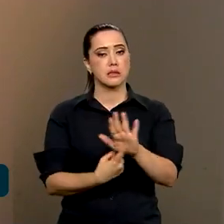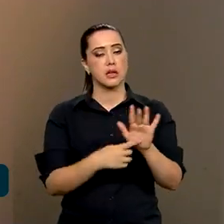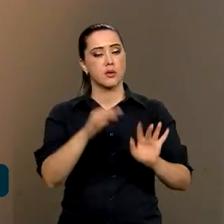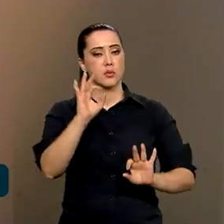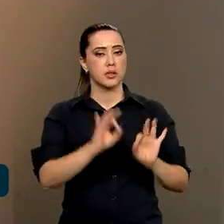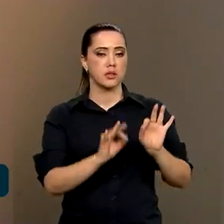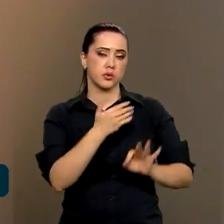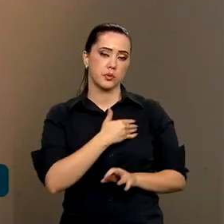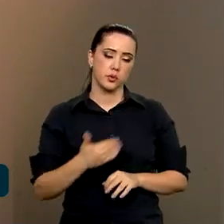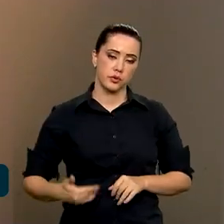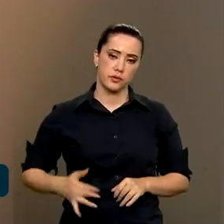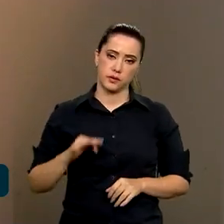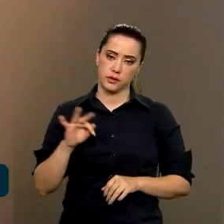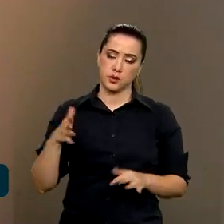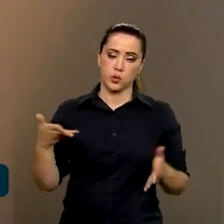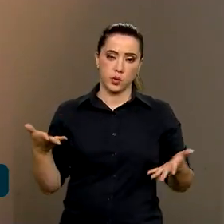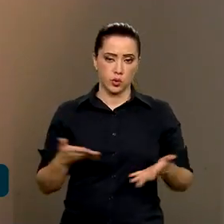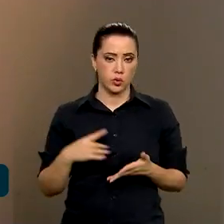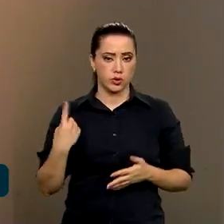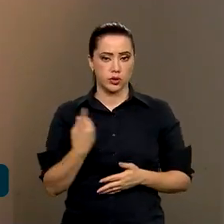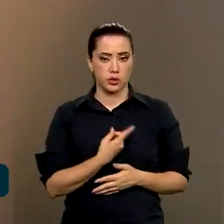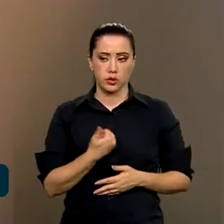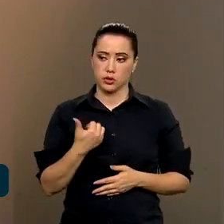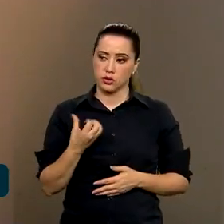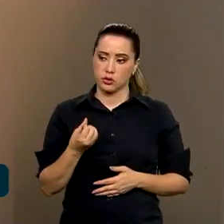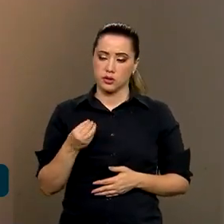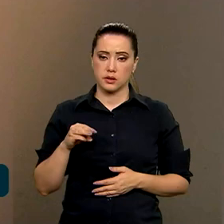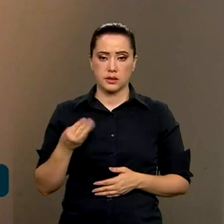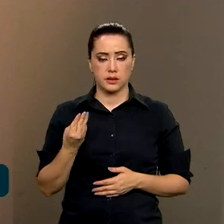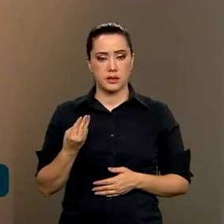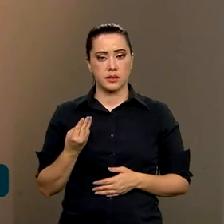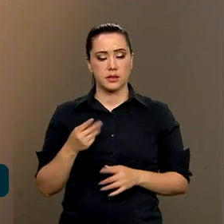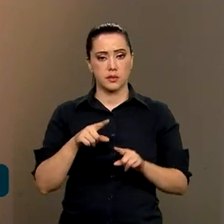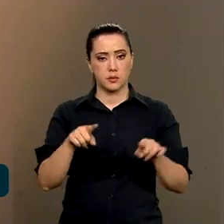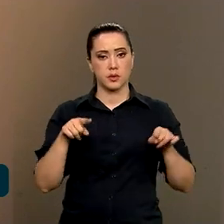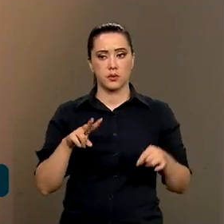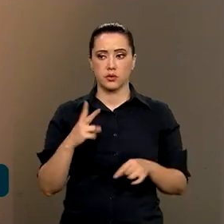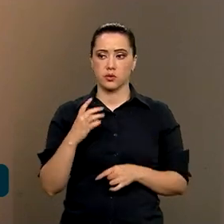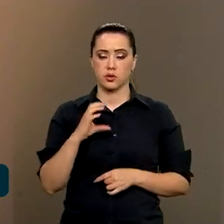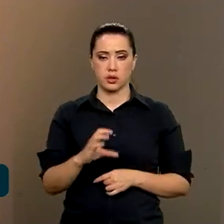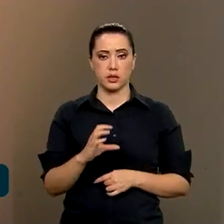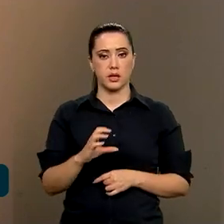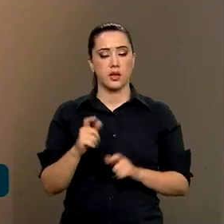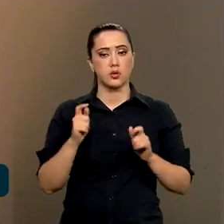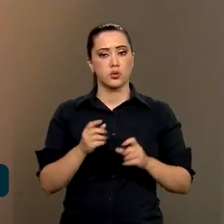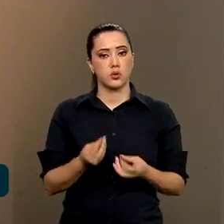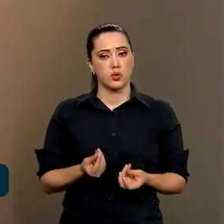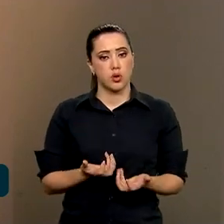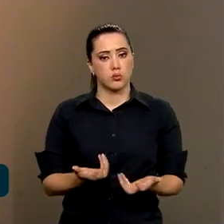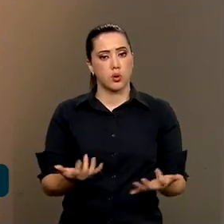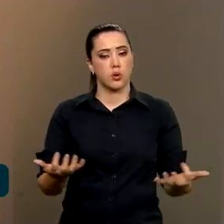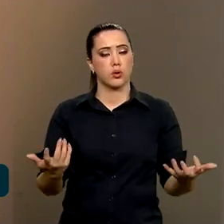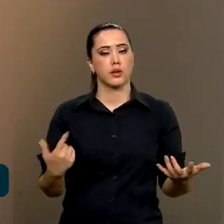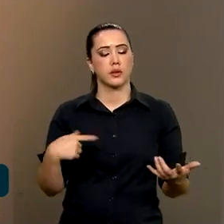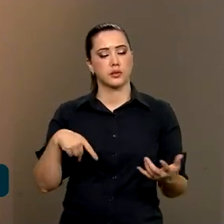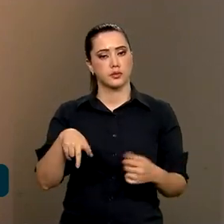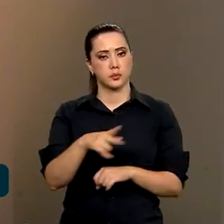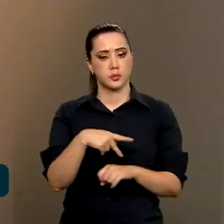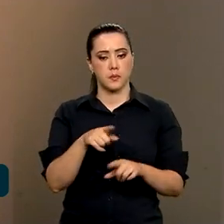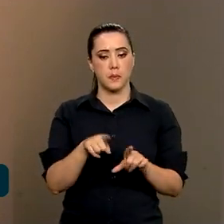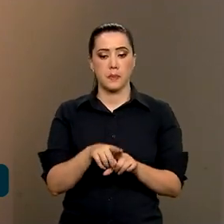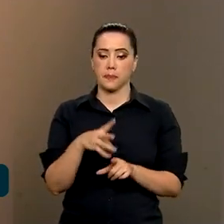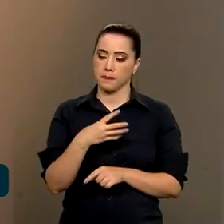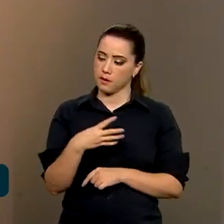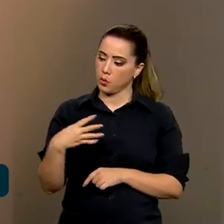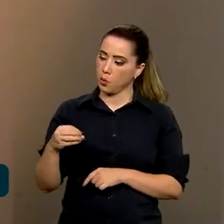plano do governo federal, que é, hoje, nós temos 160 milhões de hectares de pastagem no país. E 40 milhões de hectares,